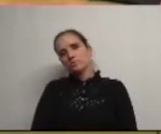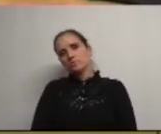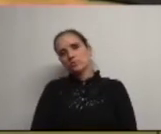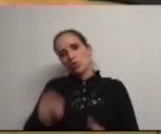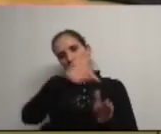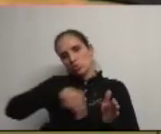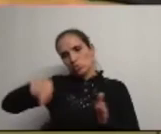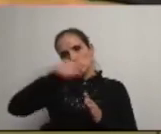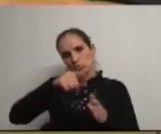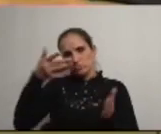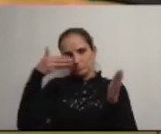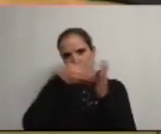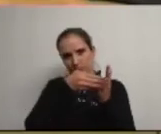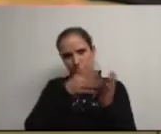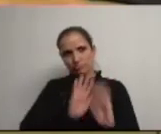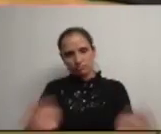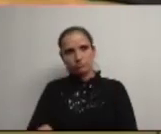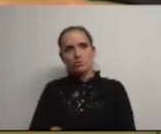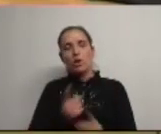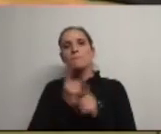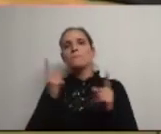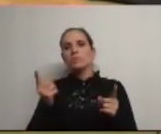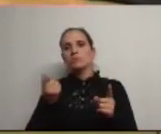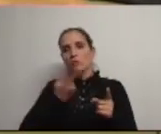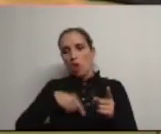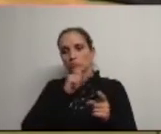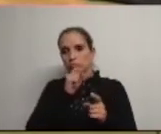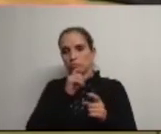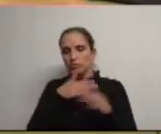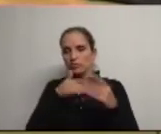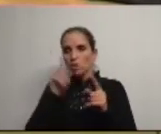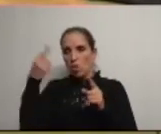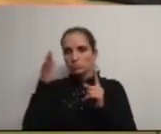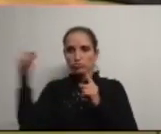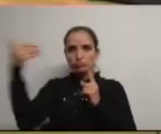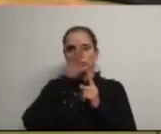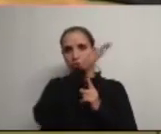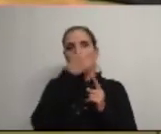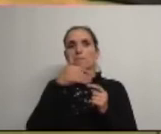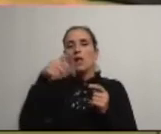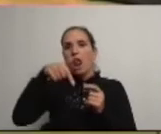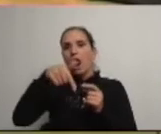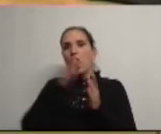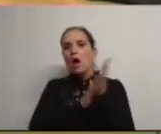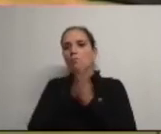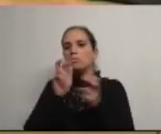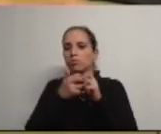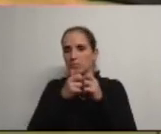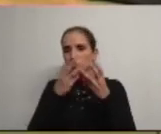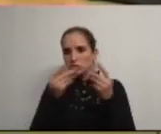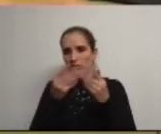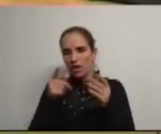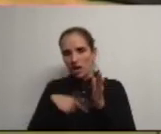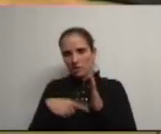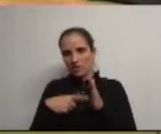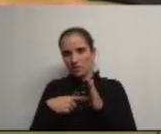rotunda àquele acesso porque é que nós poderíamos fazer outros acessos mas temos aqui alguns problemas para resolver em